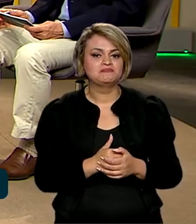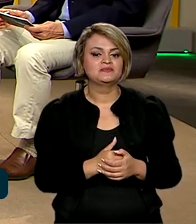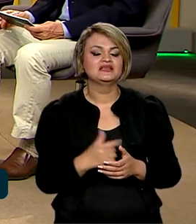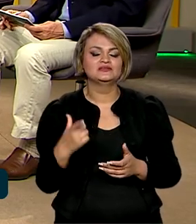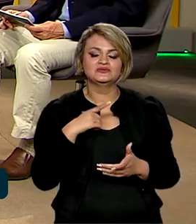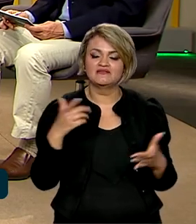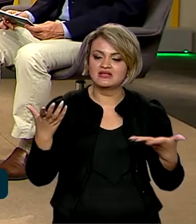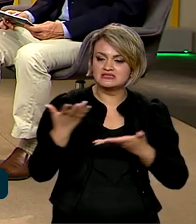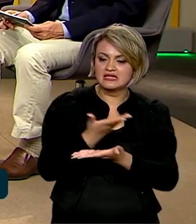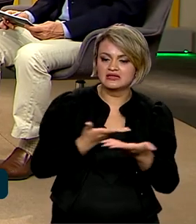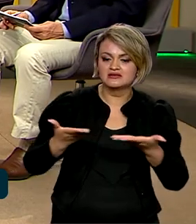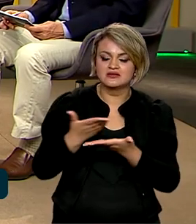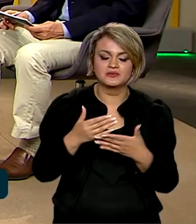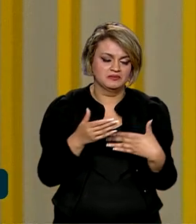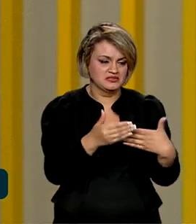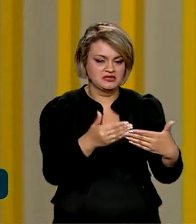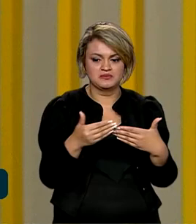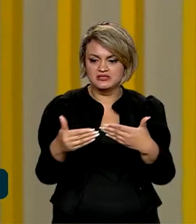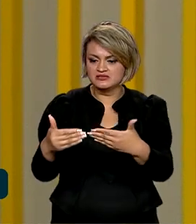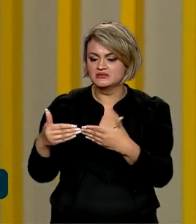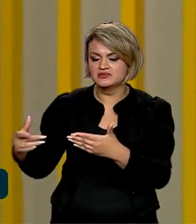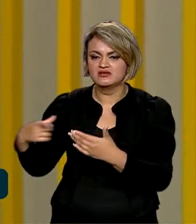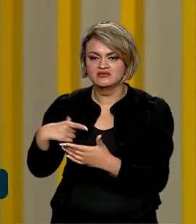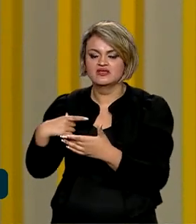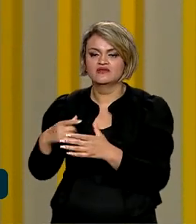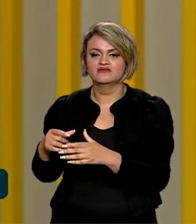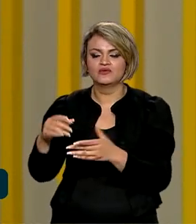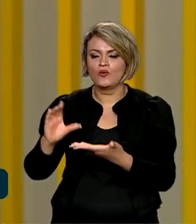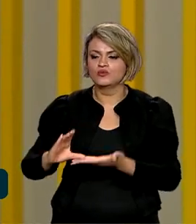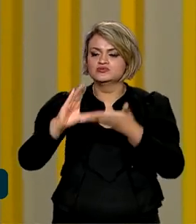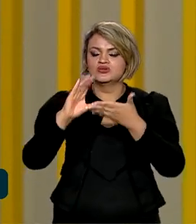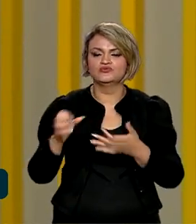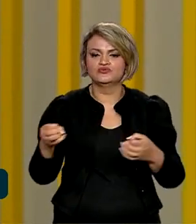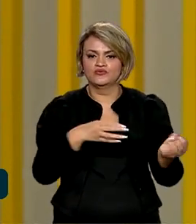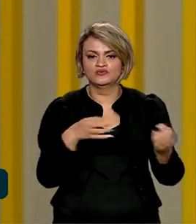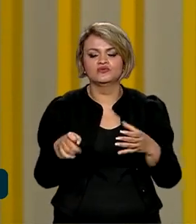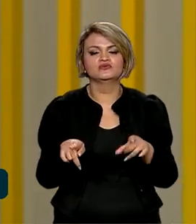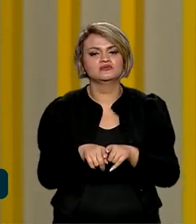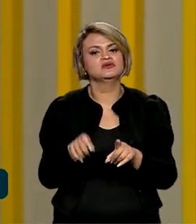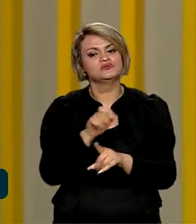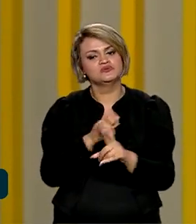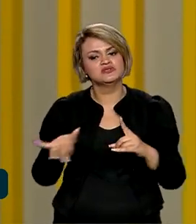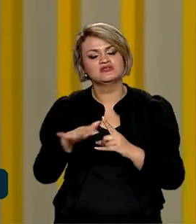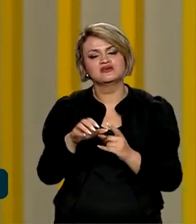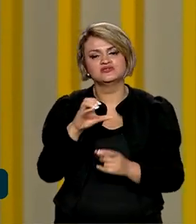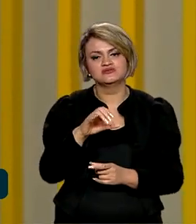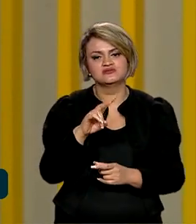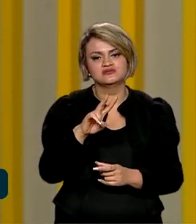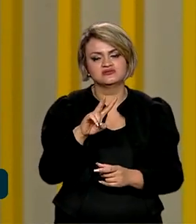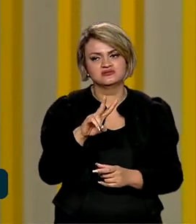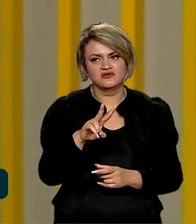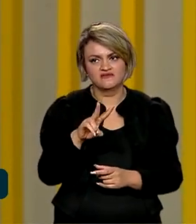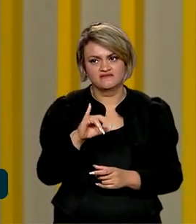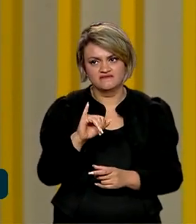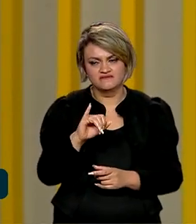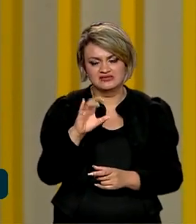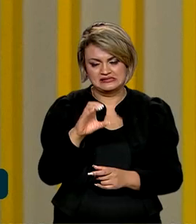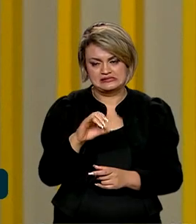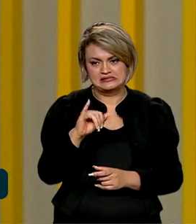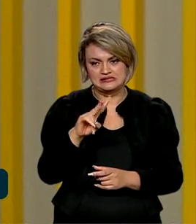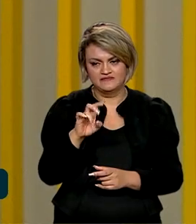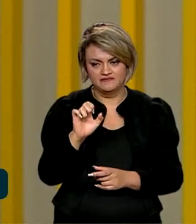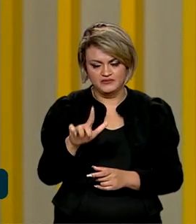sinergia entre os ministérios, os novos conselhos e a sociedade civil em cada área, para que o ano que vem